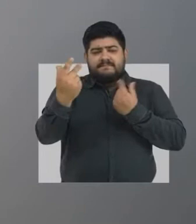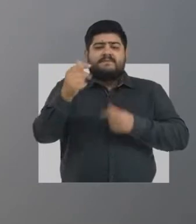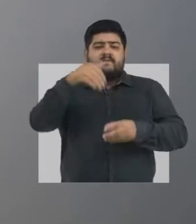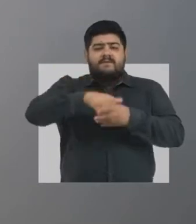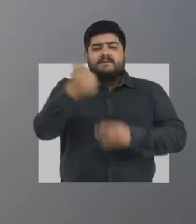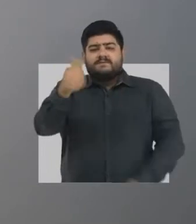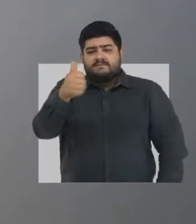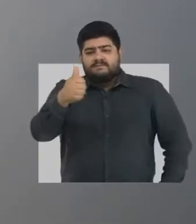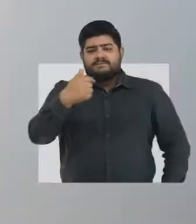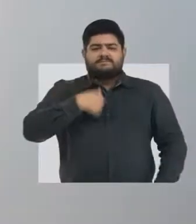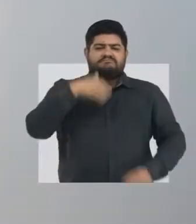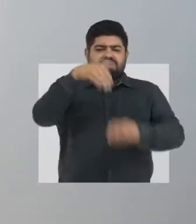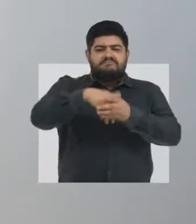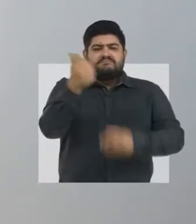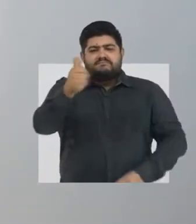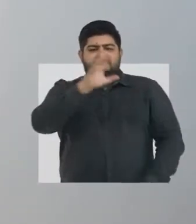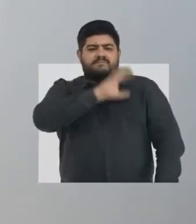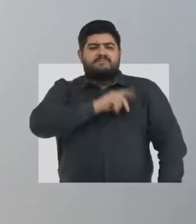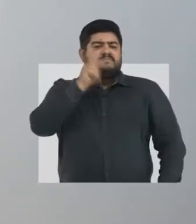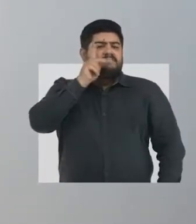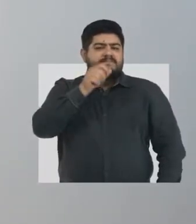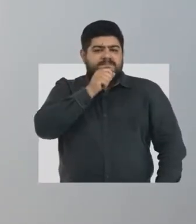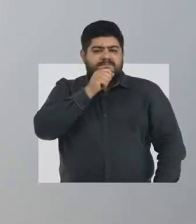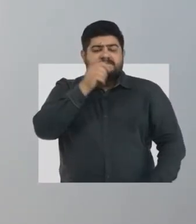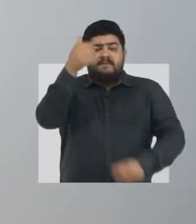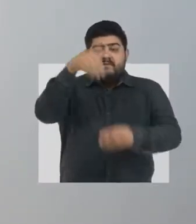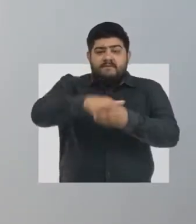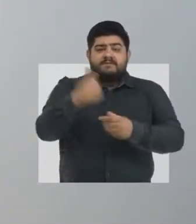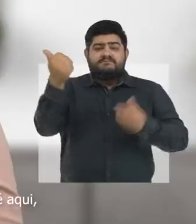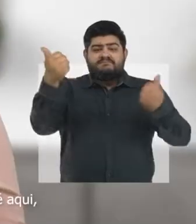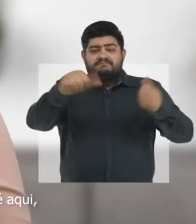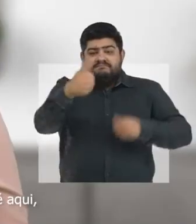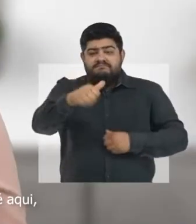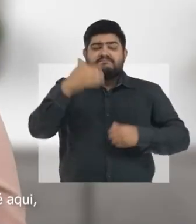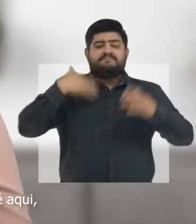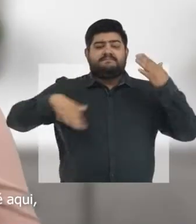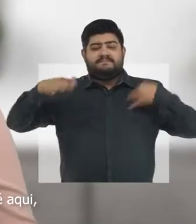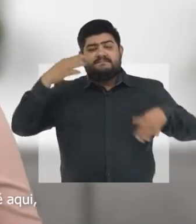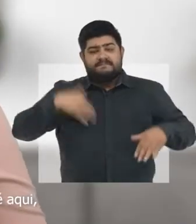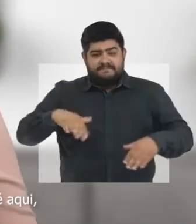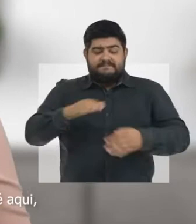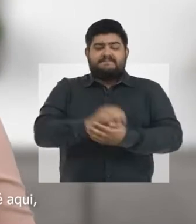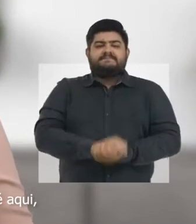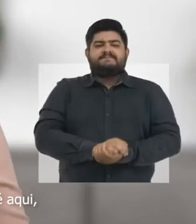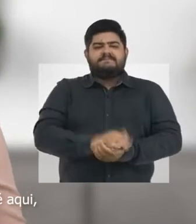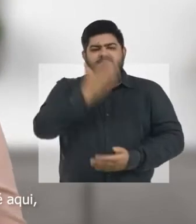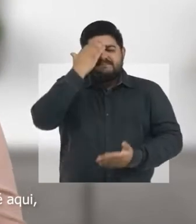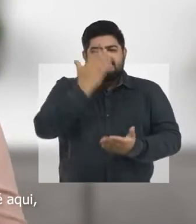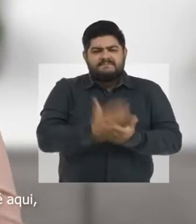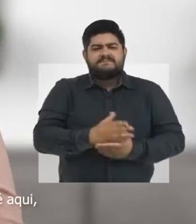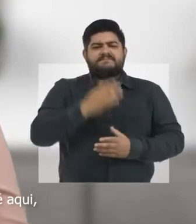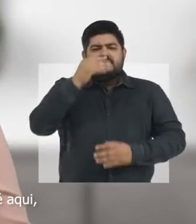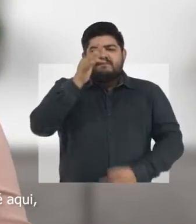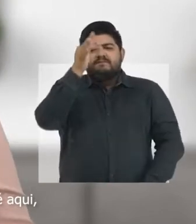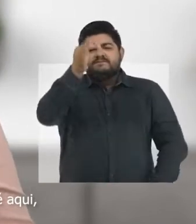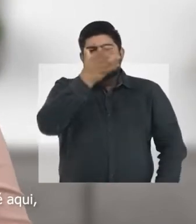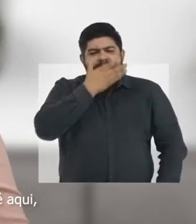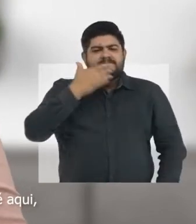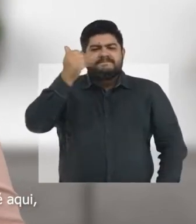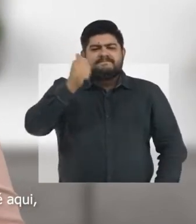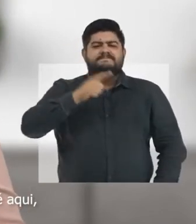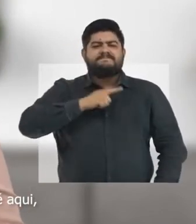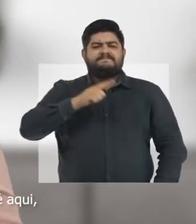voto onze por amor a Porto Velho. Eu voto onze. Cristiane Lopes para a prefeita. A confiança em dias melhores encheram a nossa